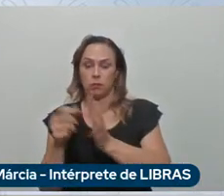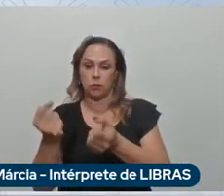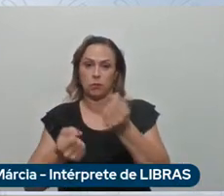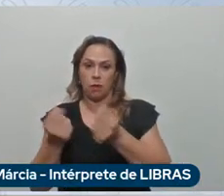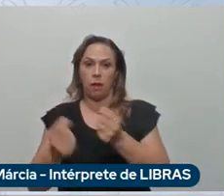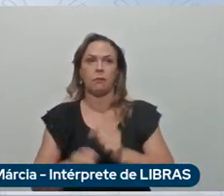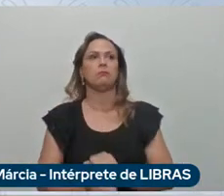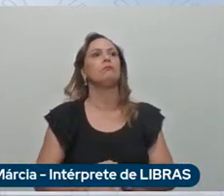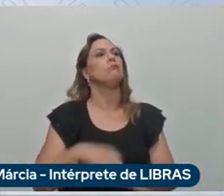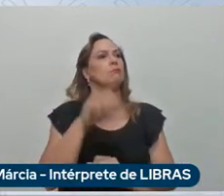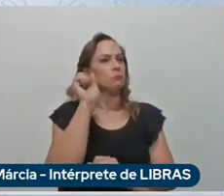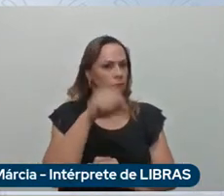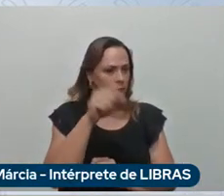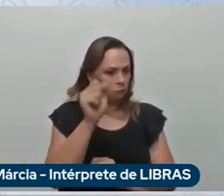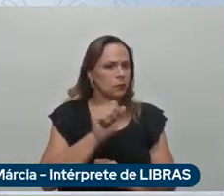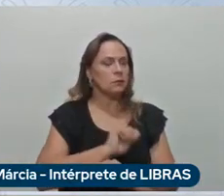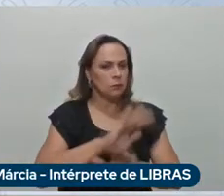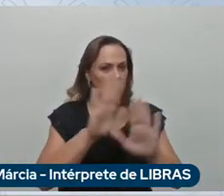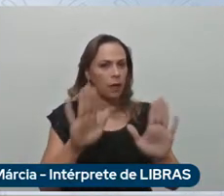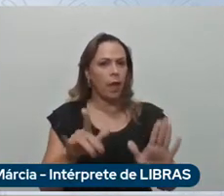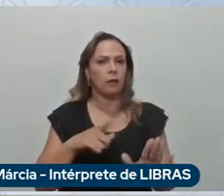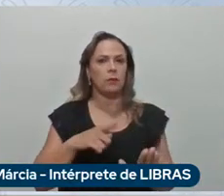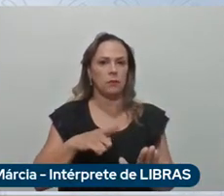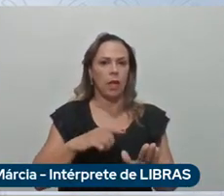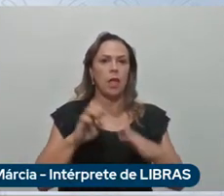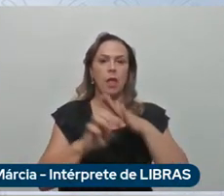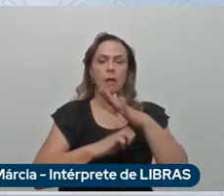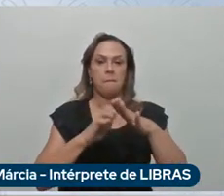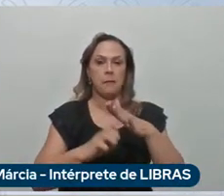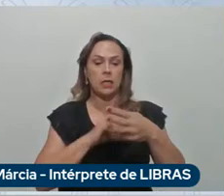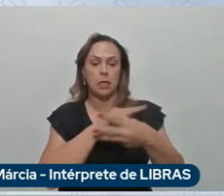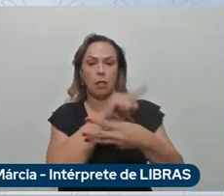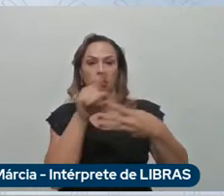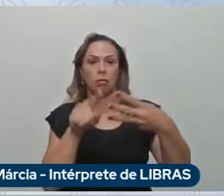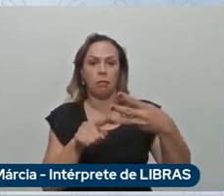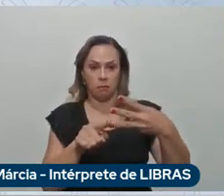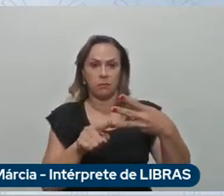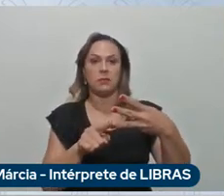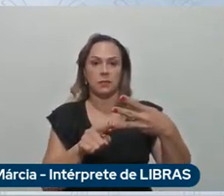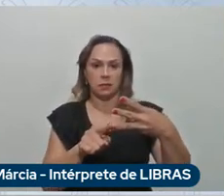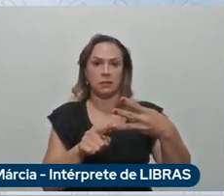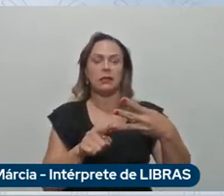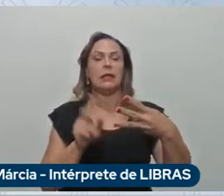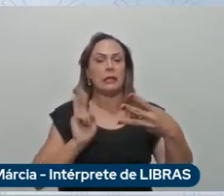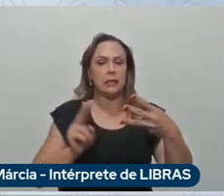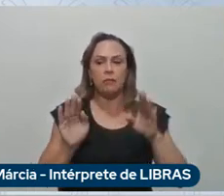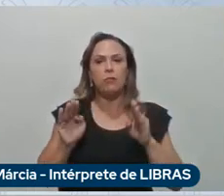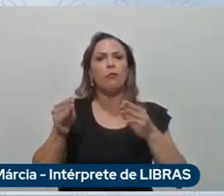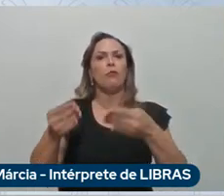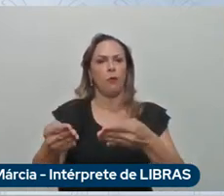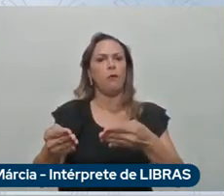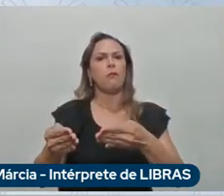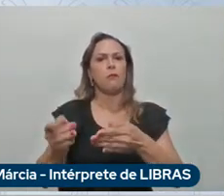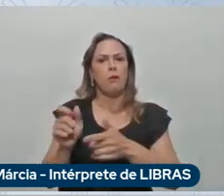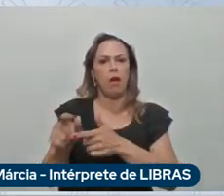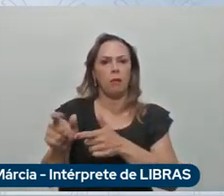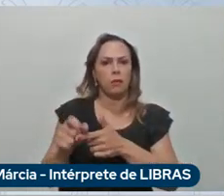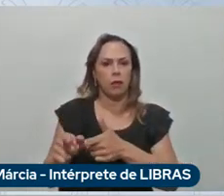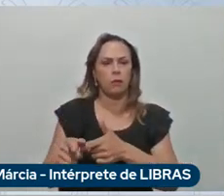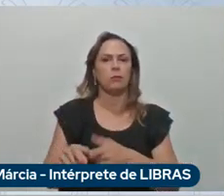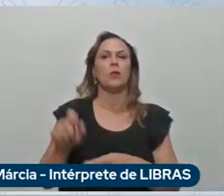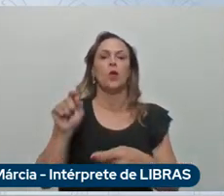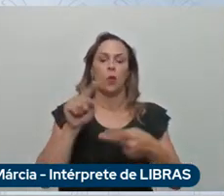dúvida sem dúvida nós temos três empresas nas estelantes que se ocupam disso temos duas na Europa